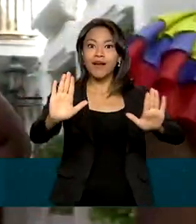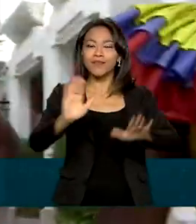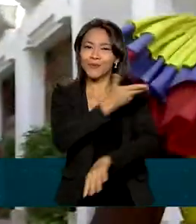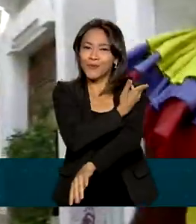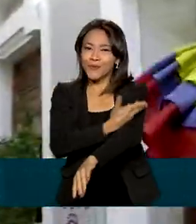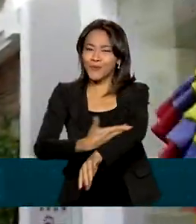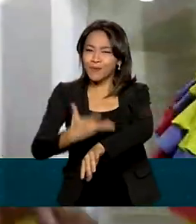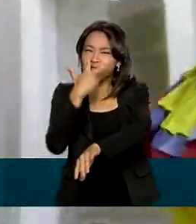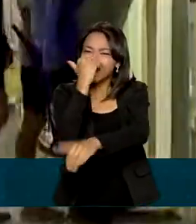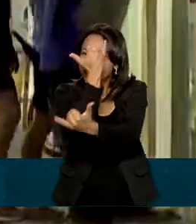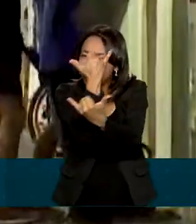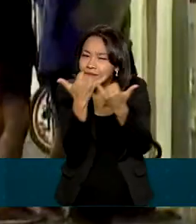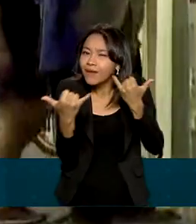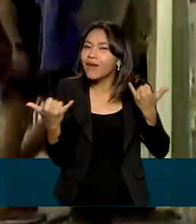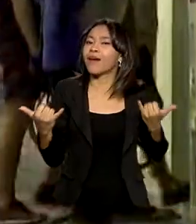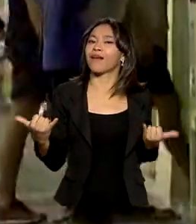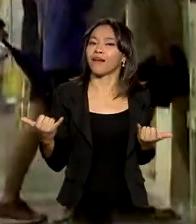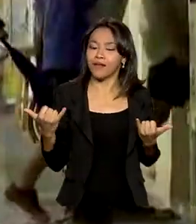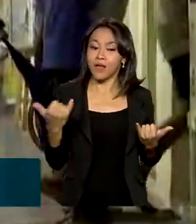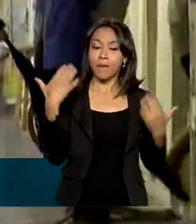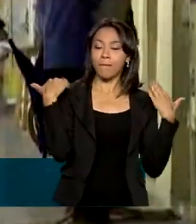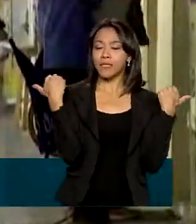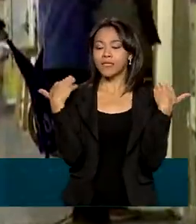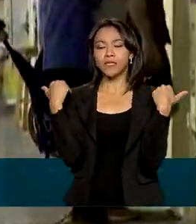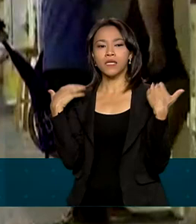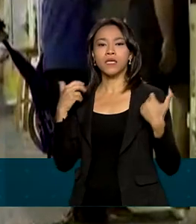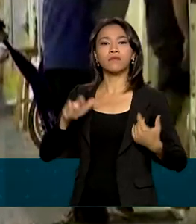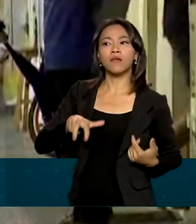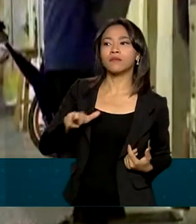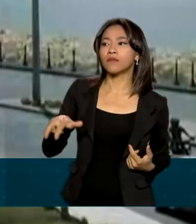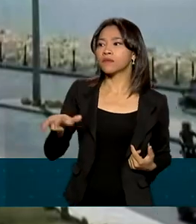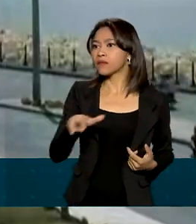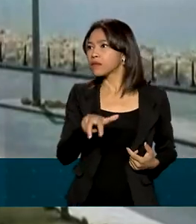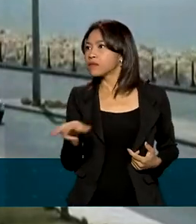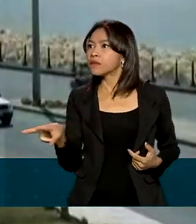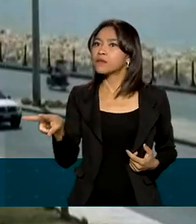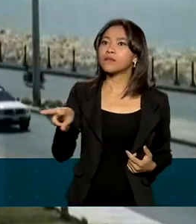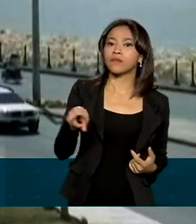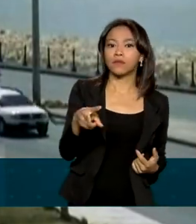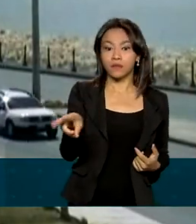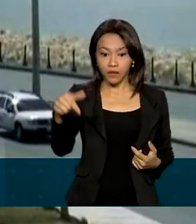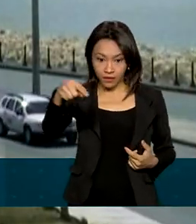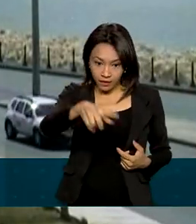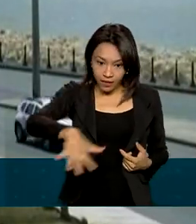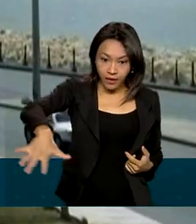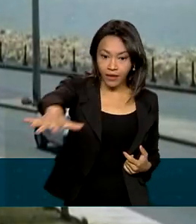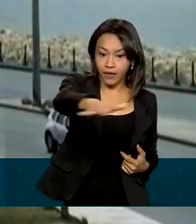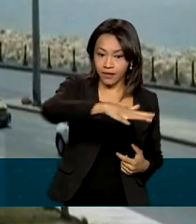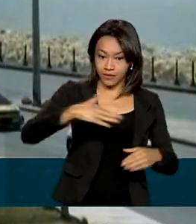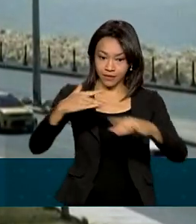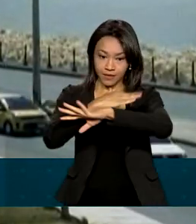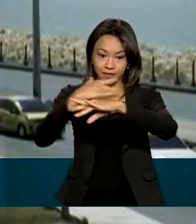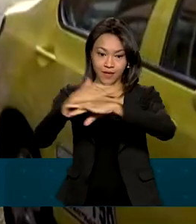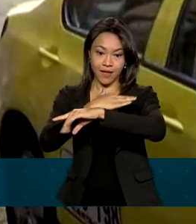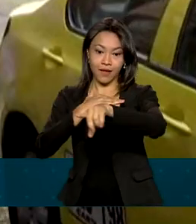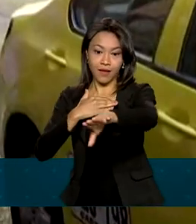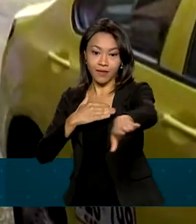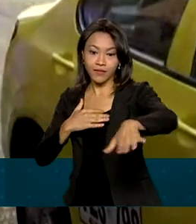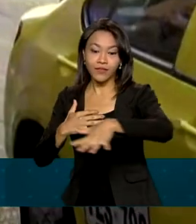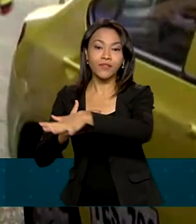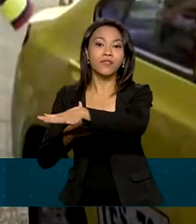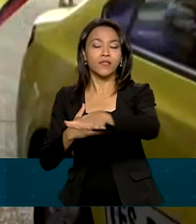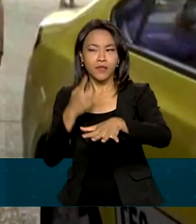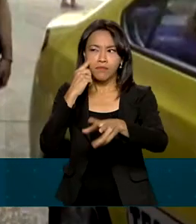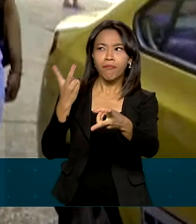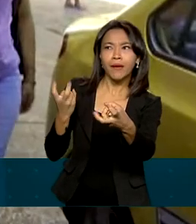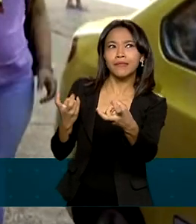parecidos. Num passeio pelas ruas de Cartagena, cidade litorânea banhada pelo Mar do Caribe, é possível